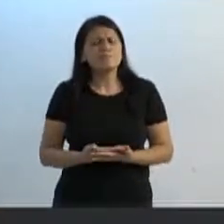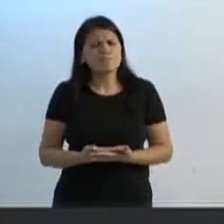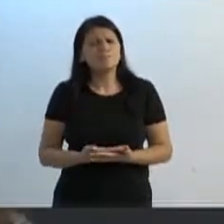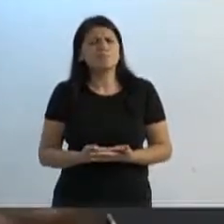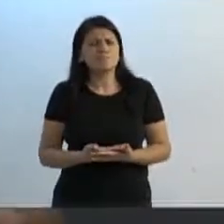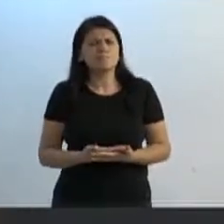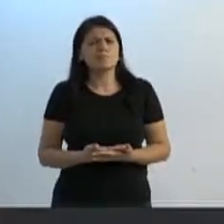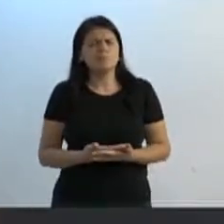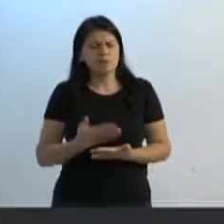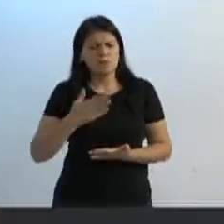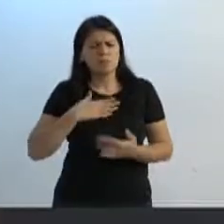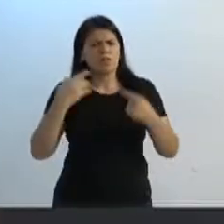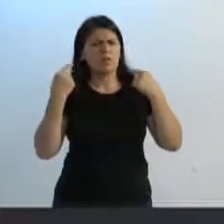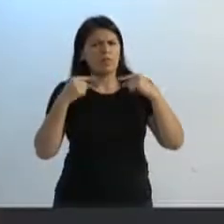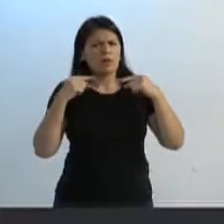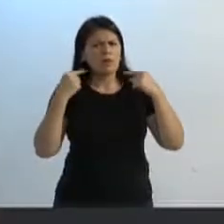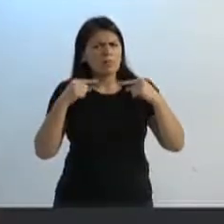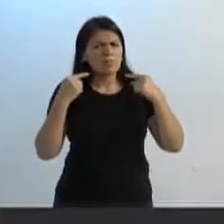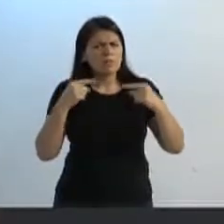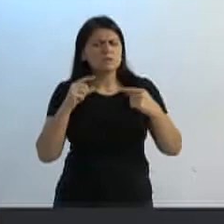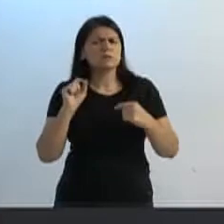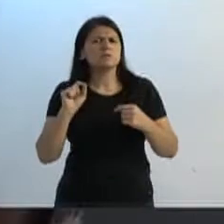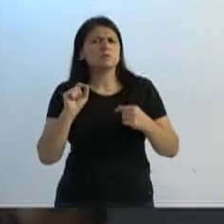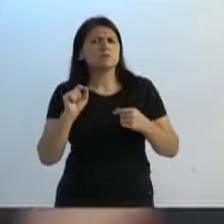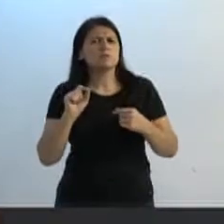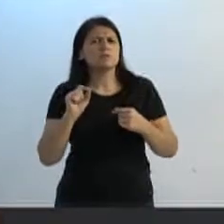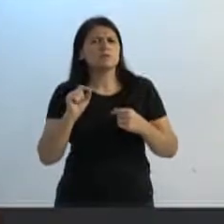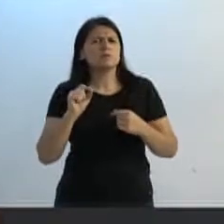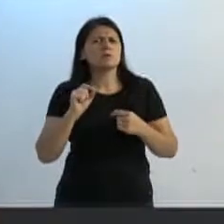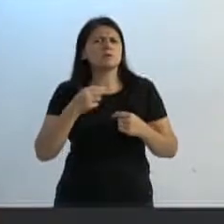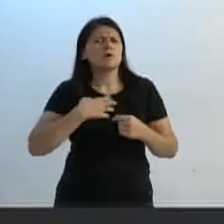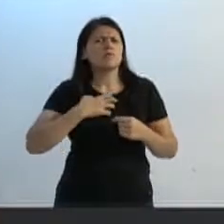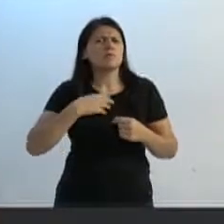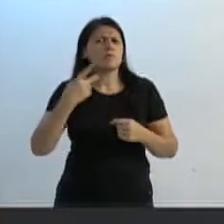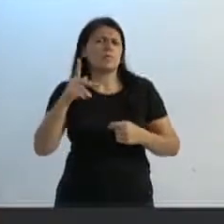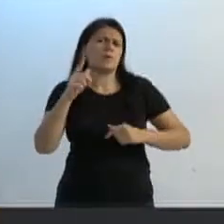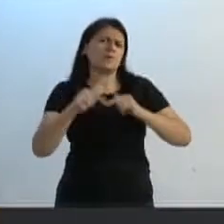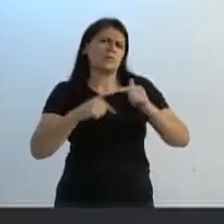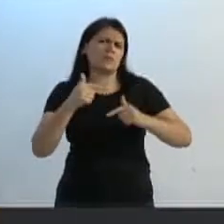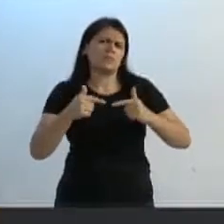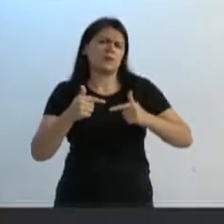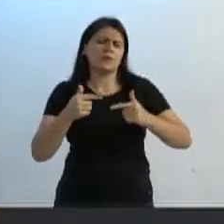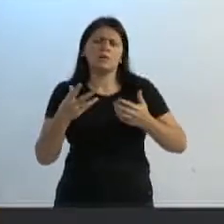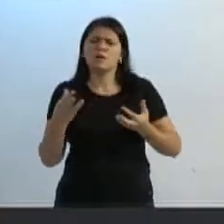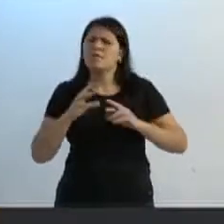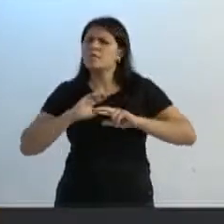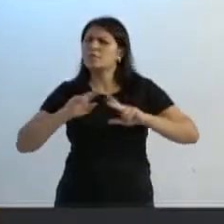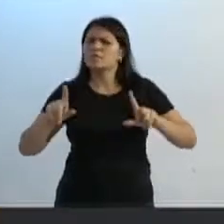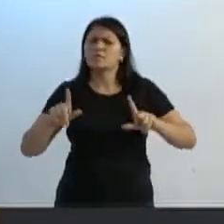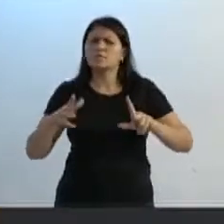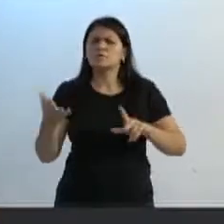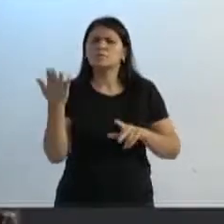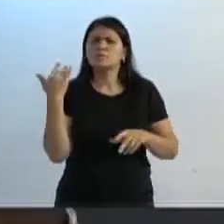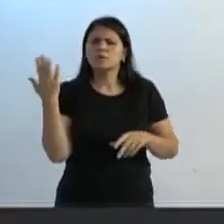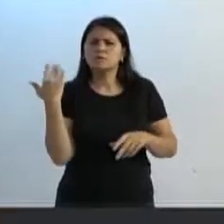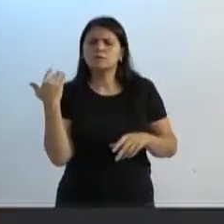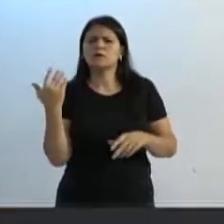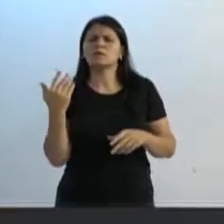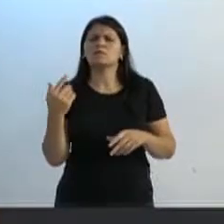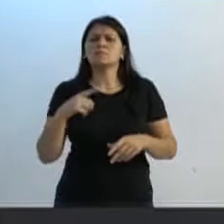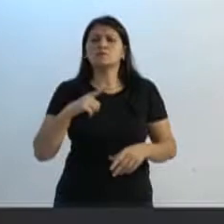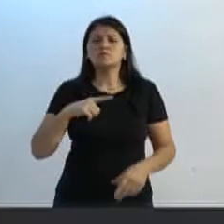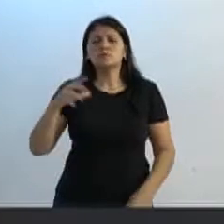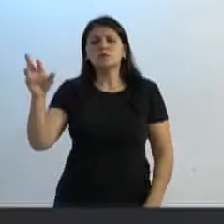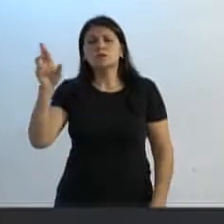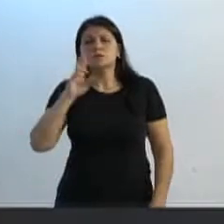reclamação com relação à forma que ele trabalha. É muito diferente do que tínhamos anteriormente, quando tínhamos retorno